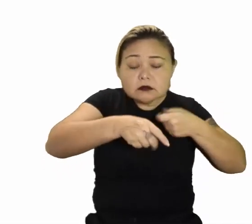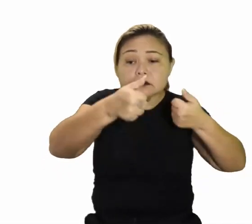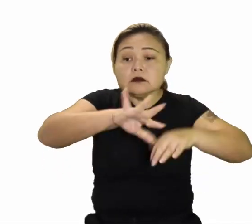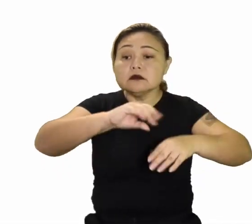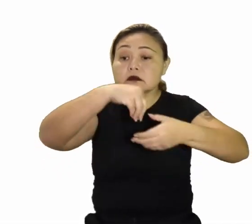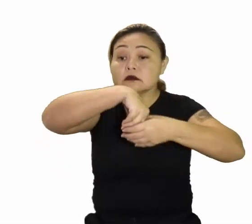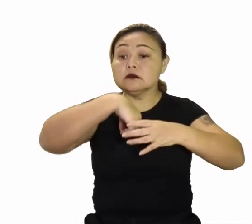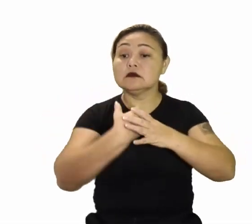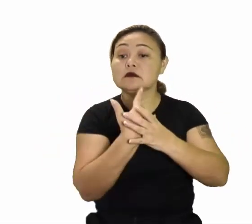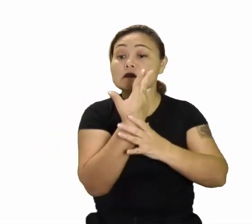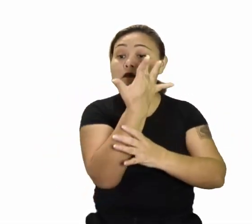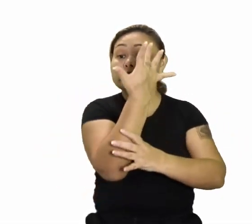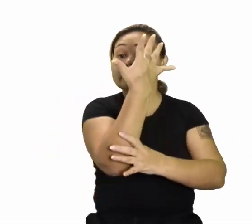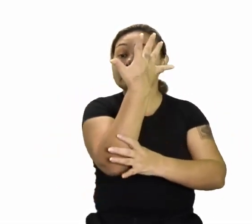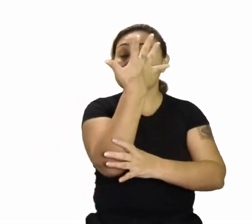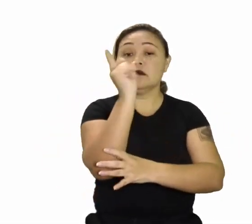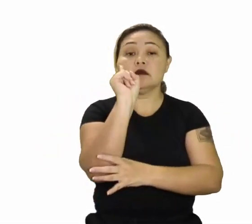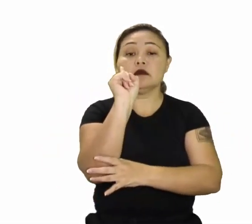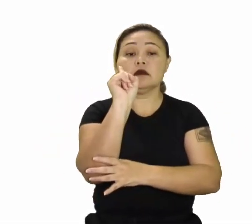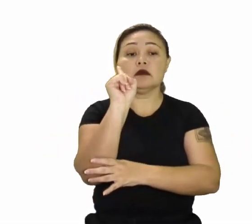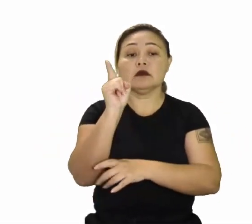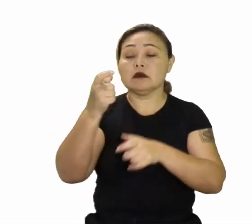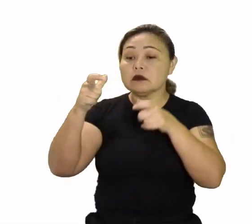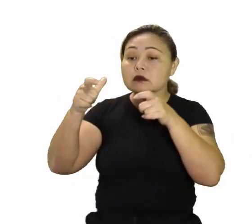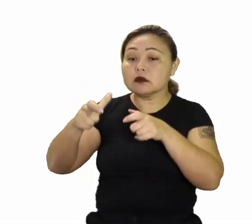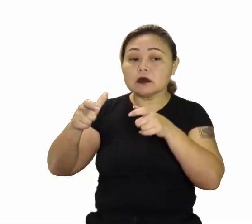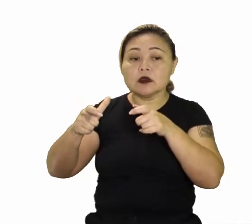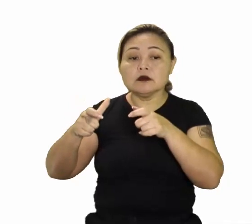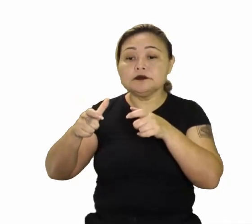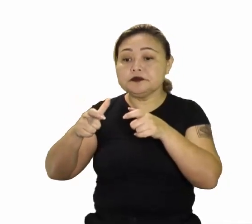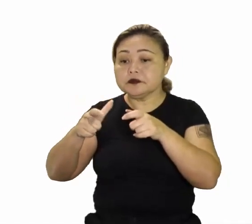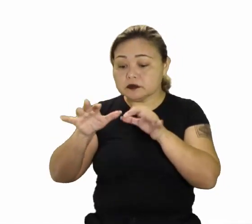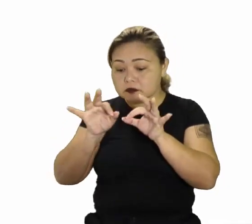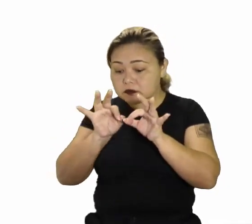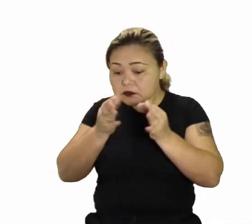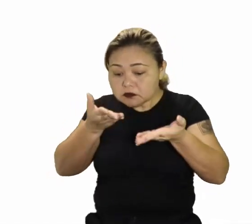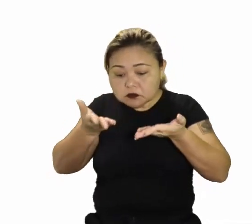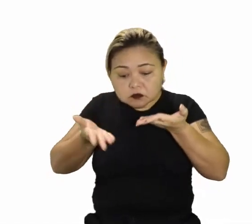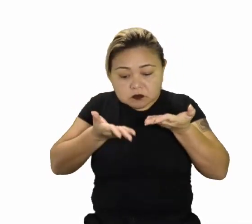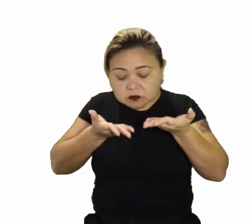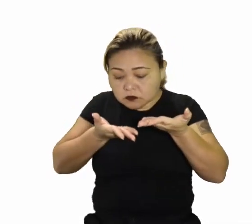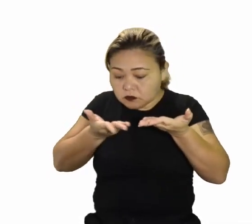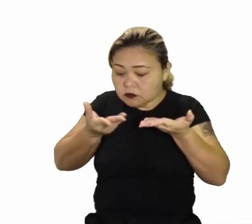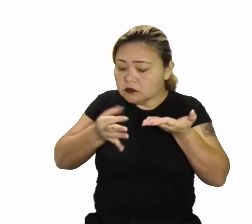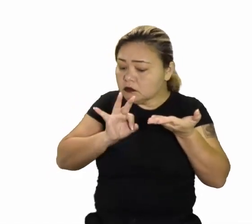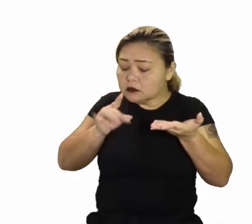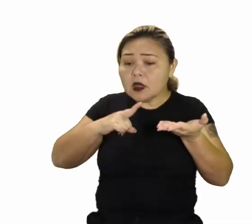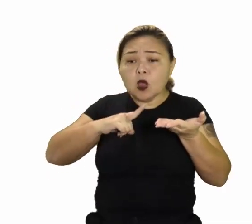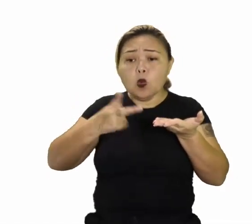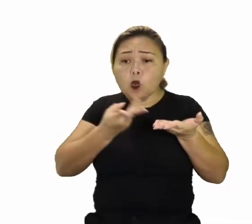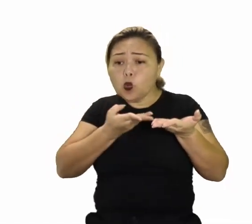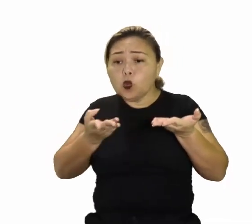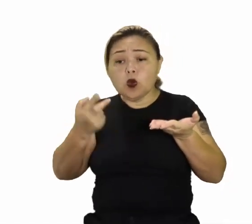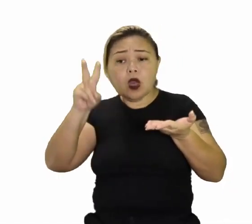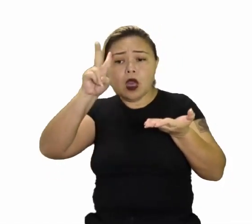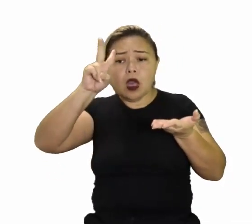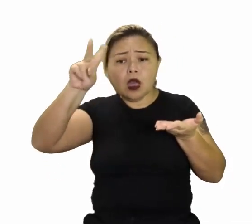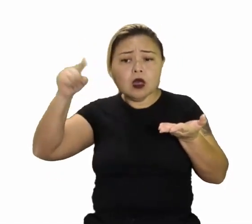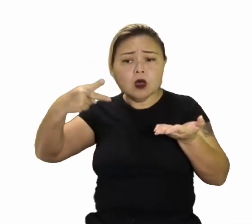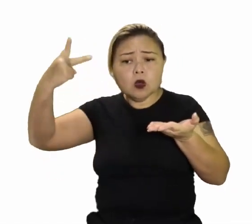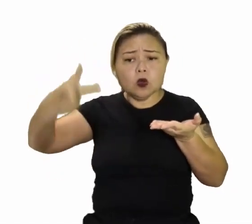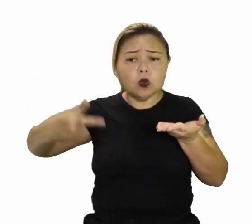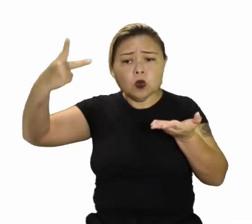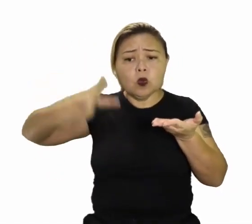floresta. E o espacial é os tratos horizontais. Então, vamos só relembrando isso aqui,